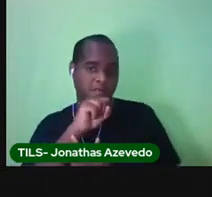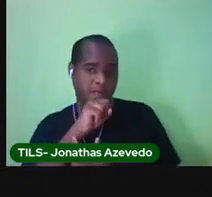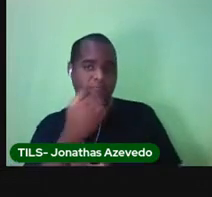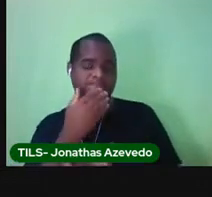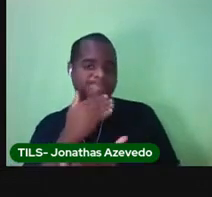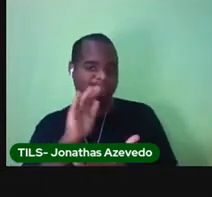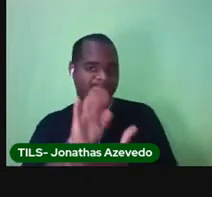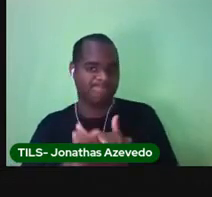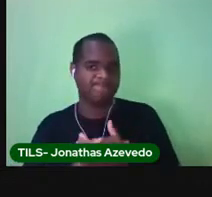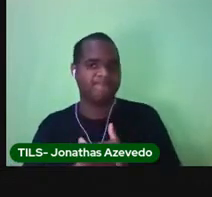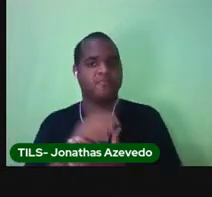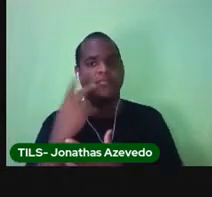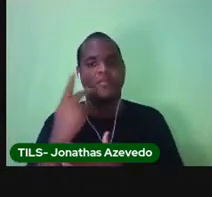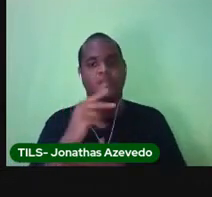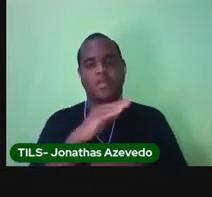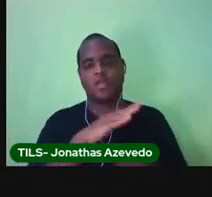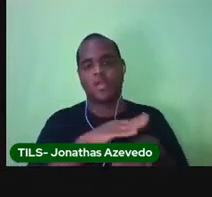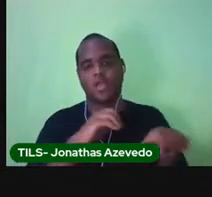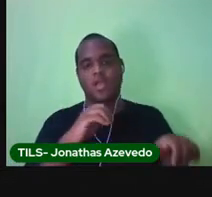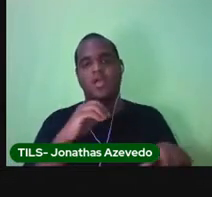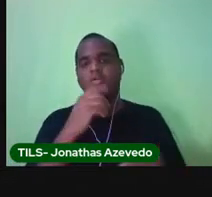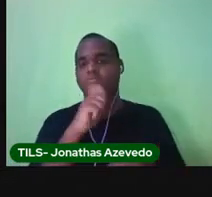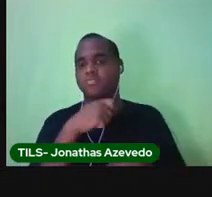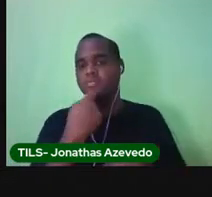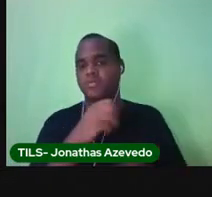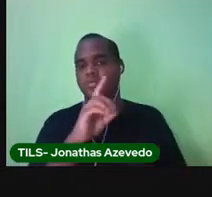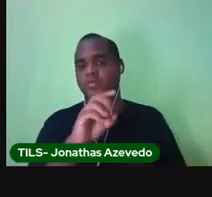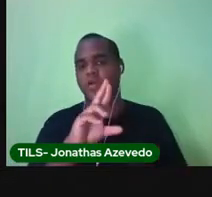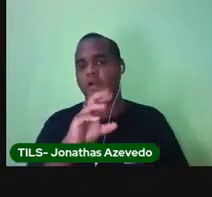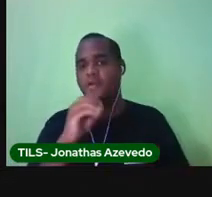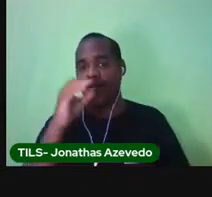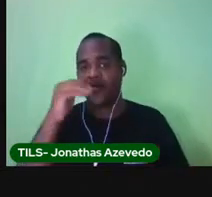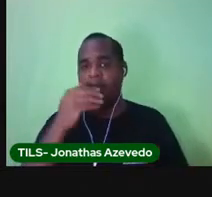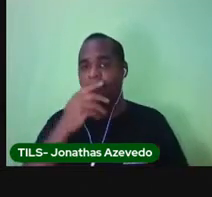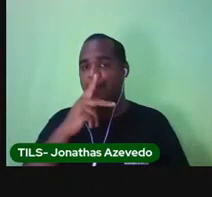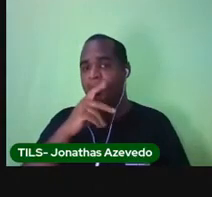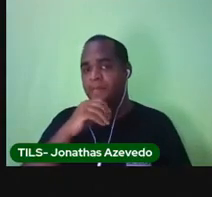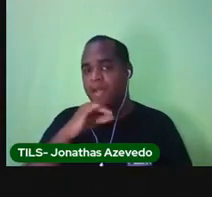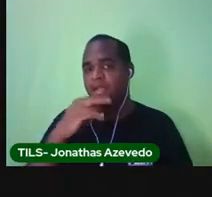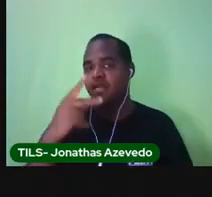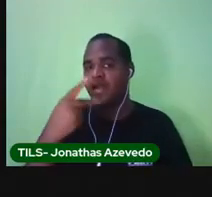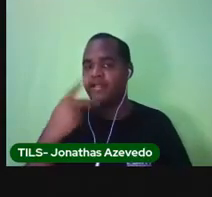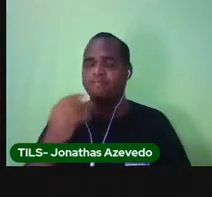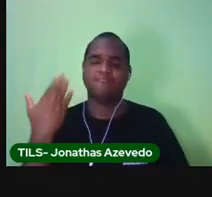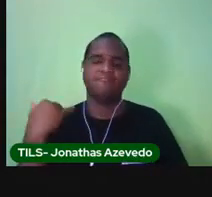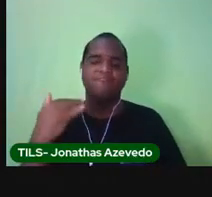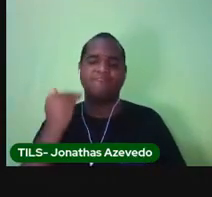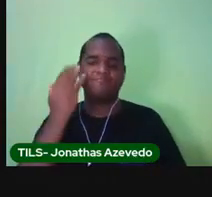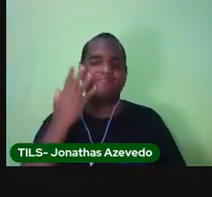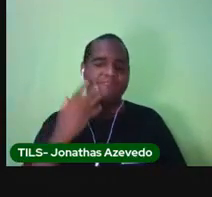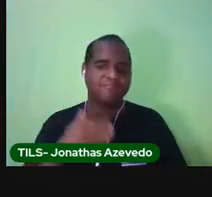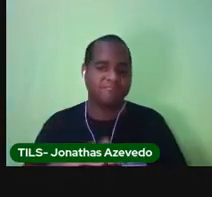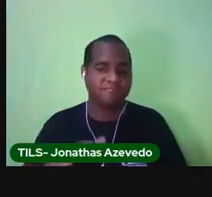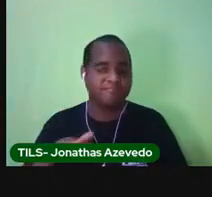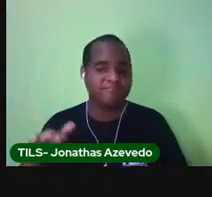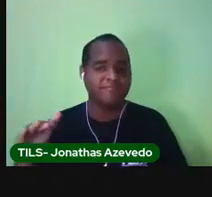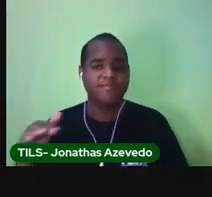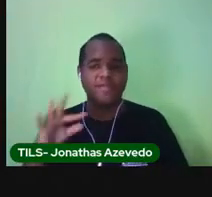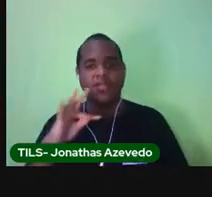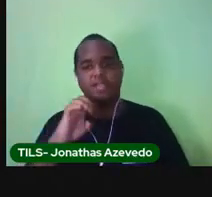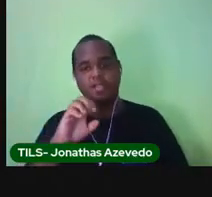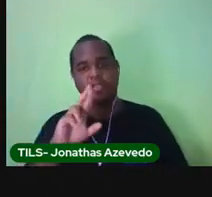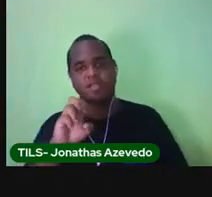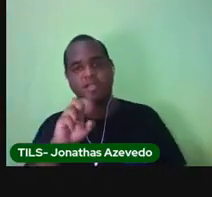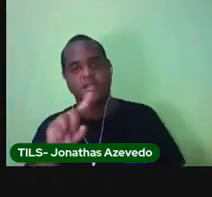marido dela, que se chama Dorivan. O pai da Terezinha morreu quando ela era pequena. A Terezinha tem dois